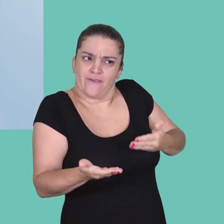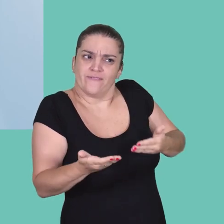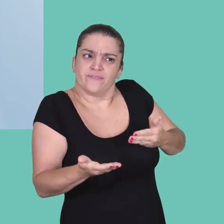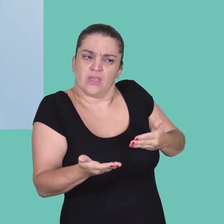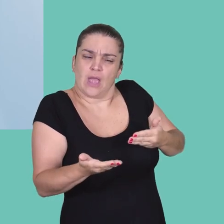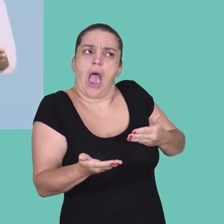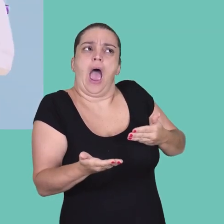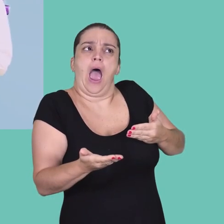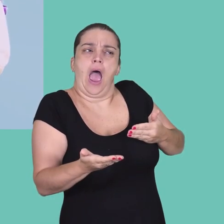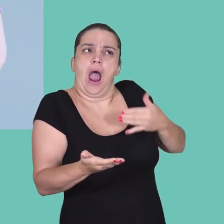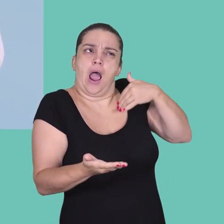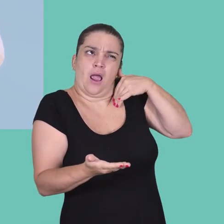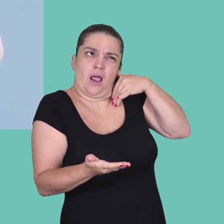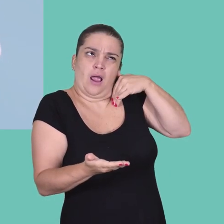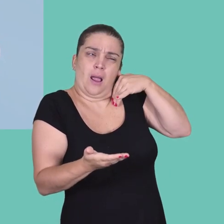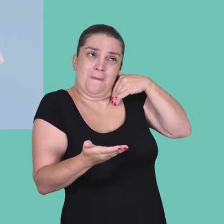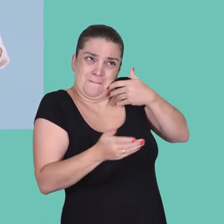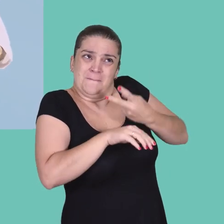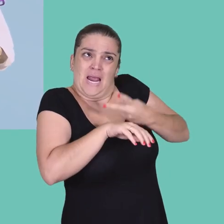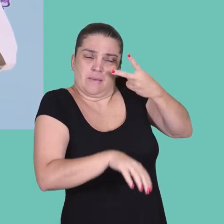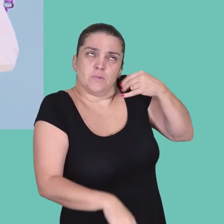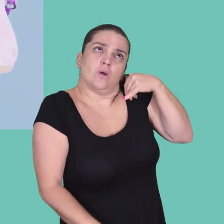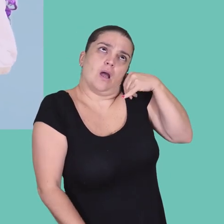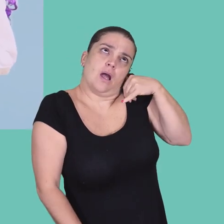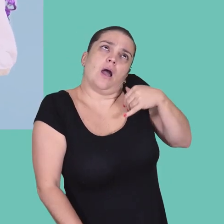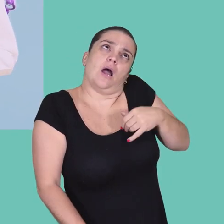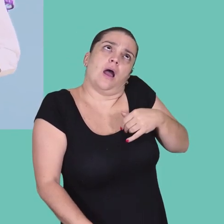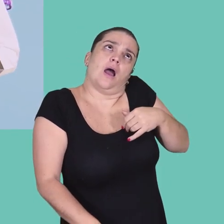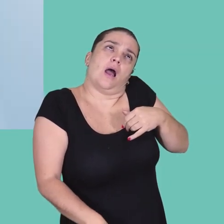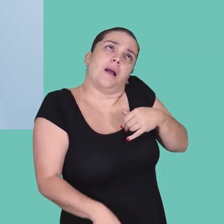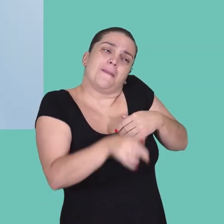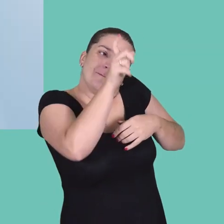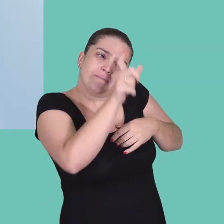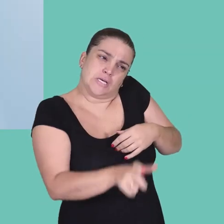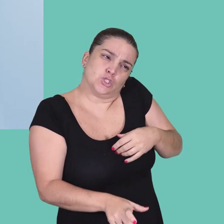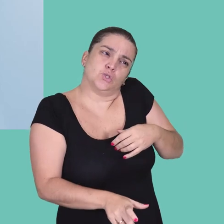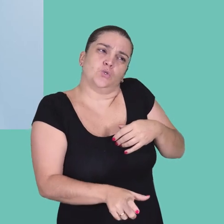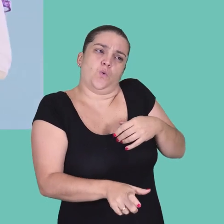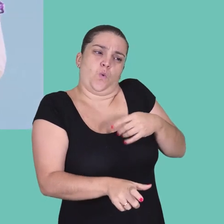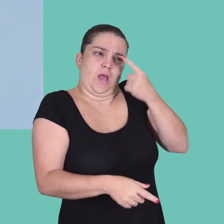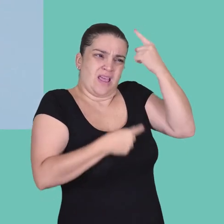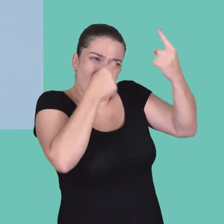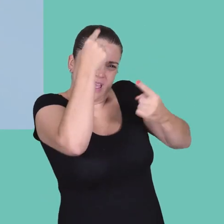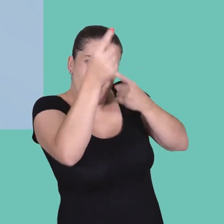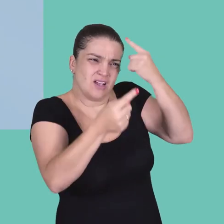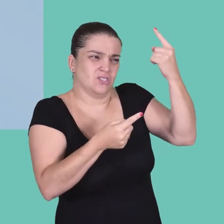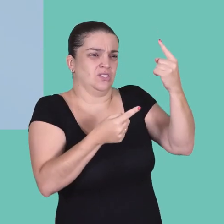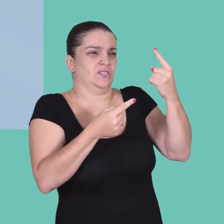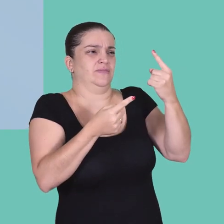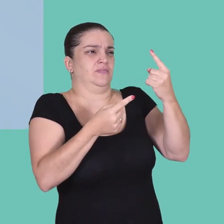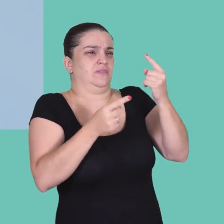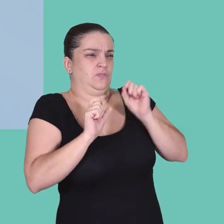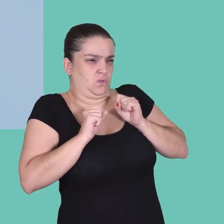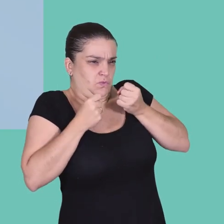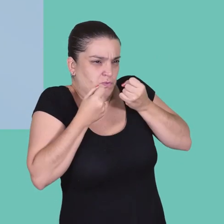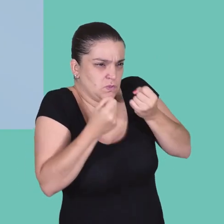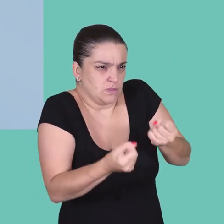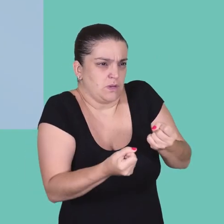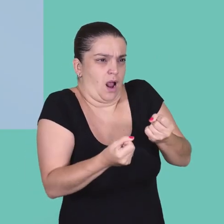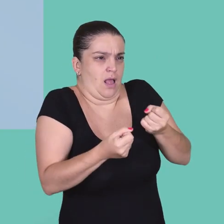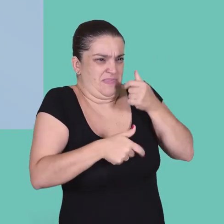Alguém jovem de mi laboratório para um prêmio. Hum, se é uma pessoa com